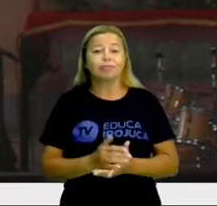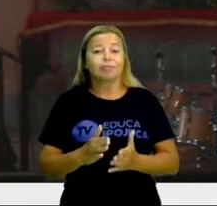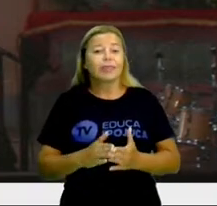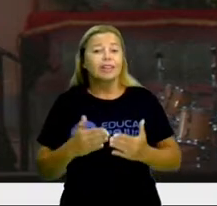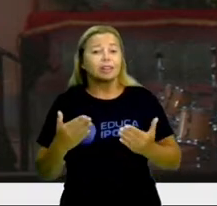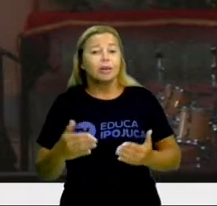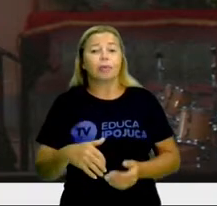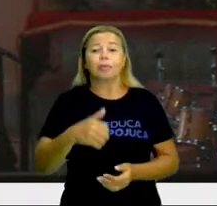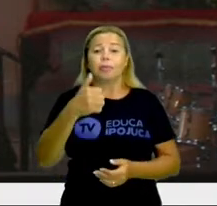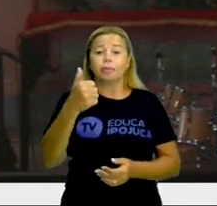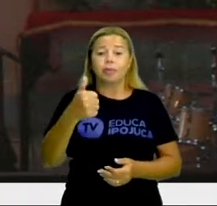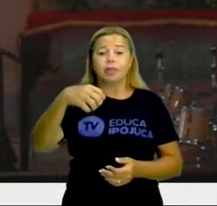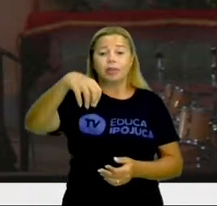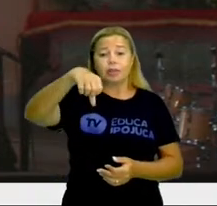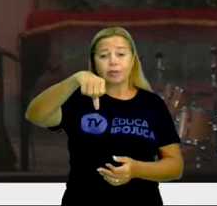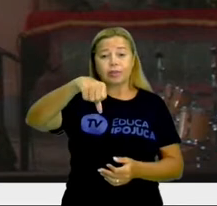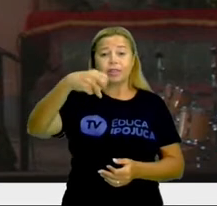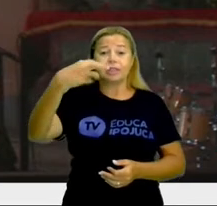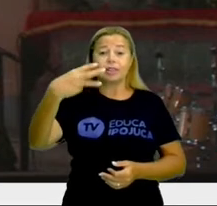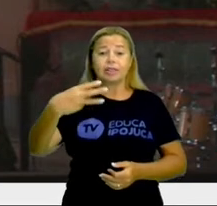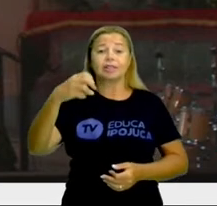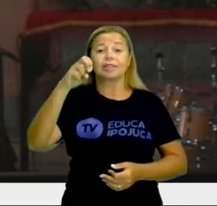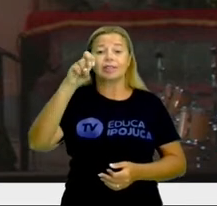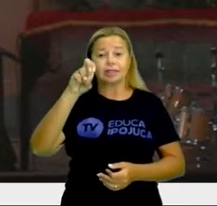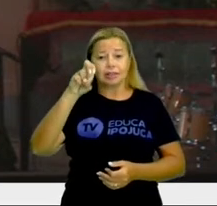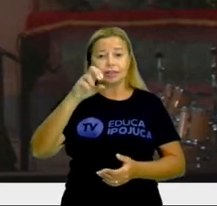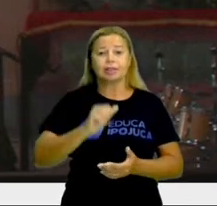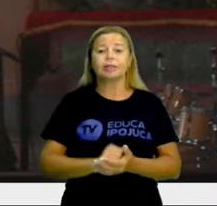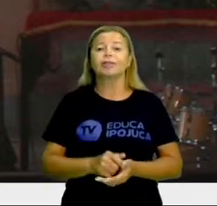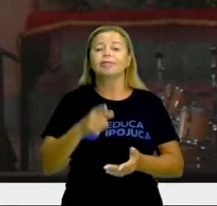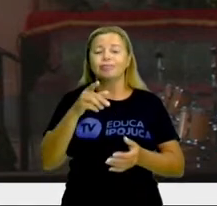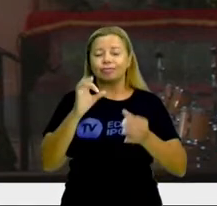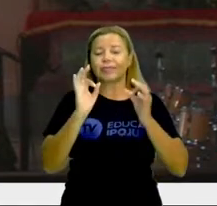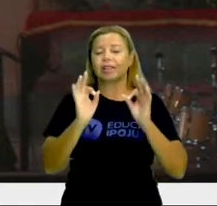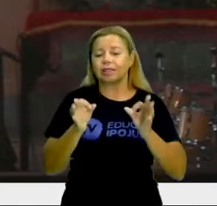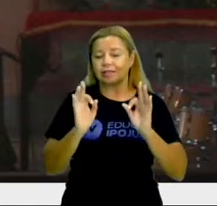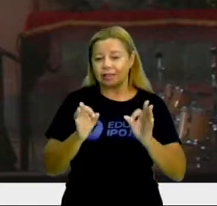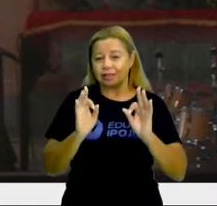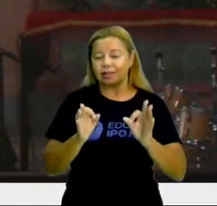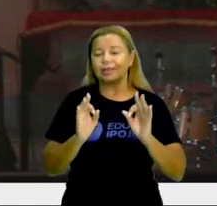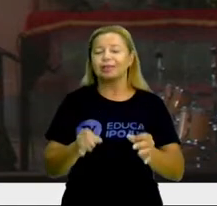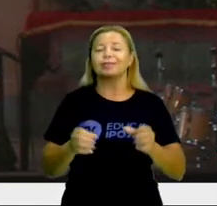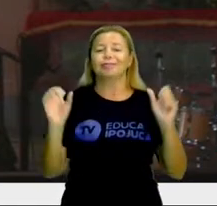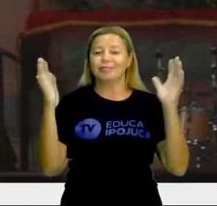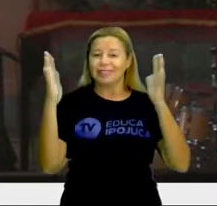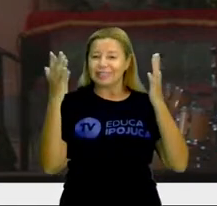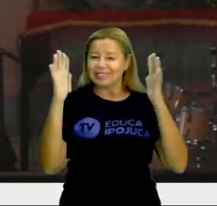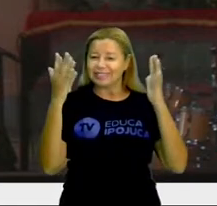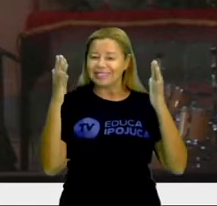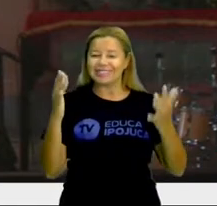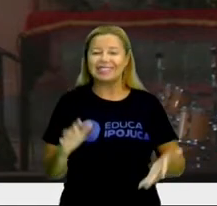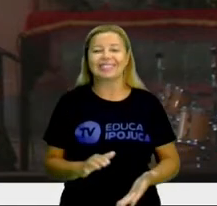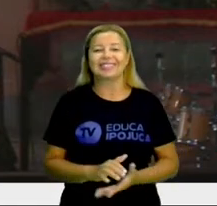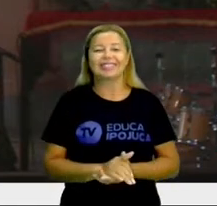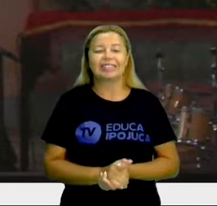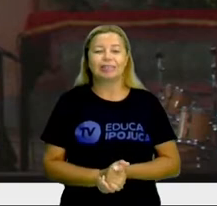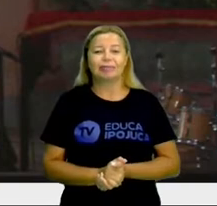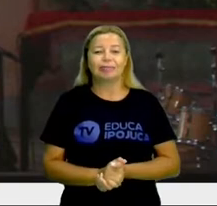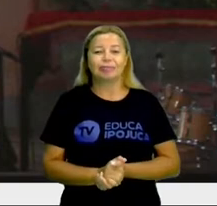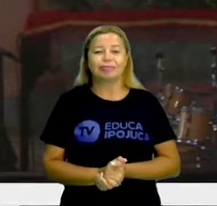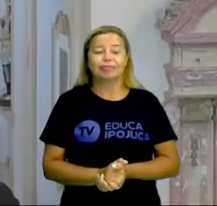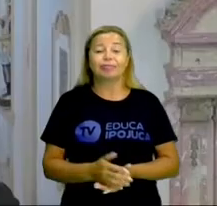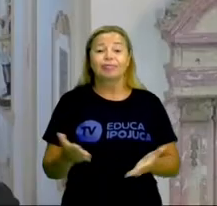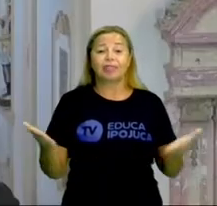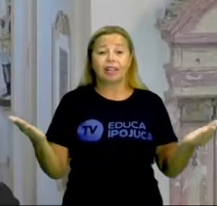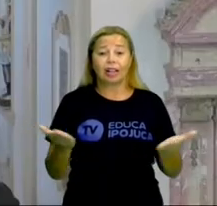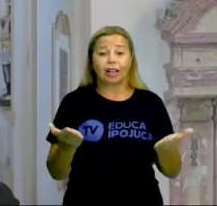1935, acertou. Mandou muito bem. Parabéns. E